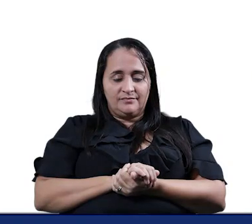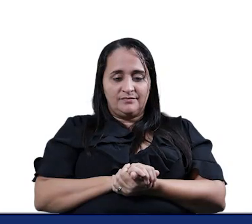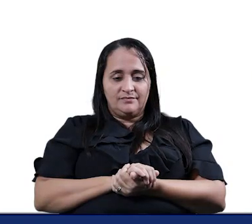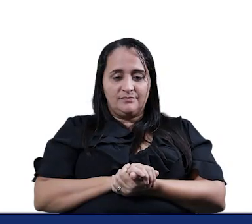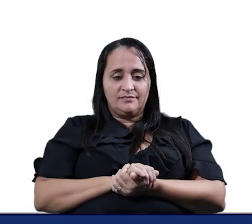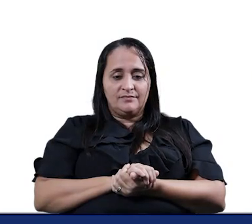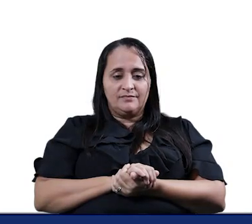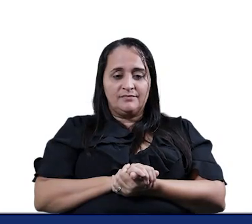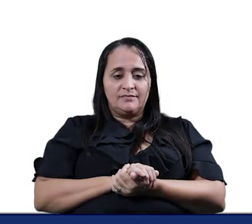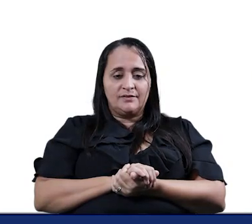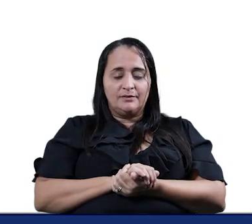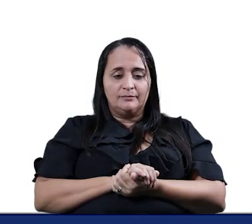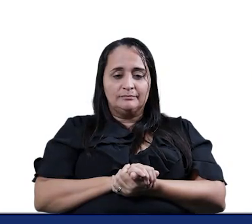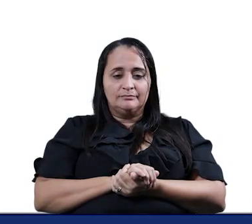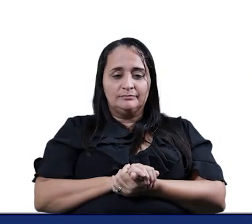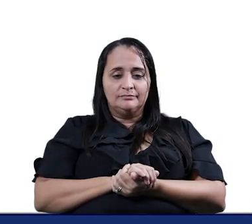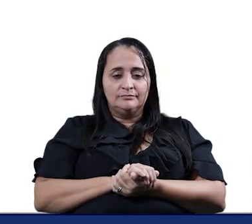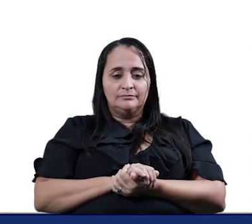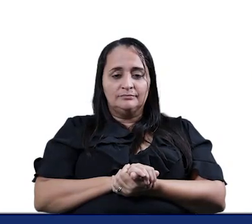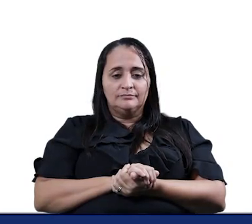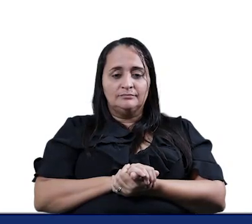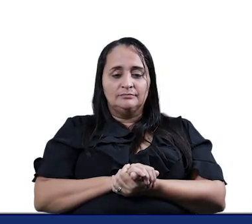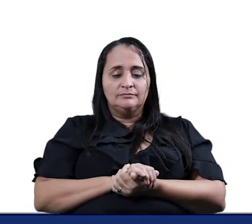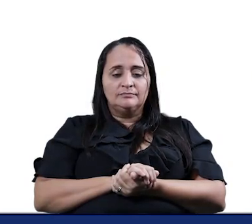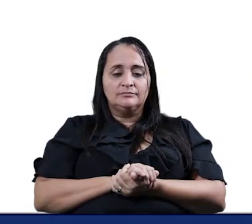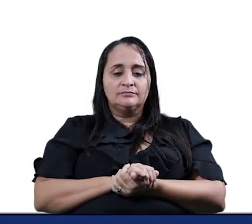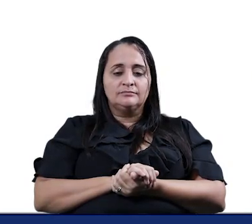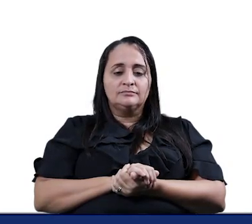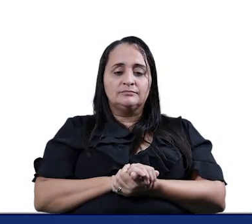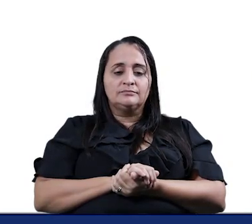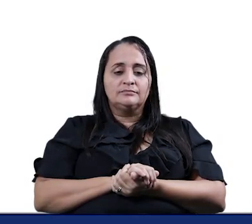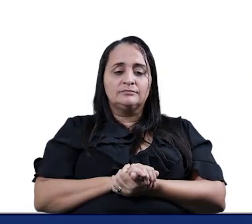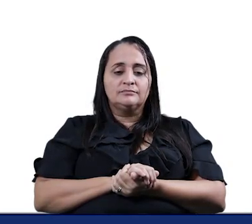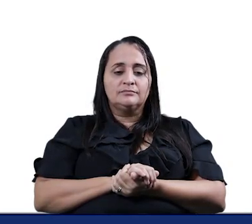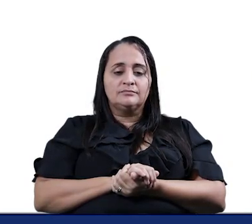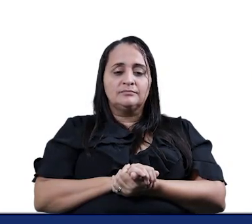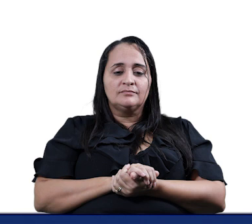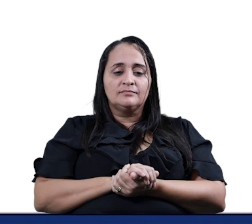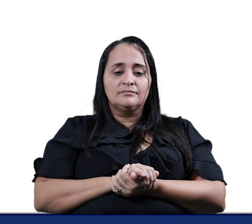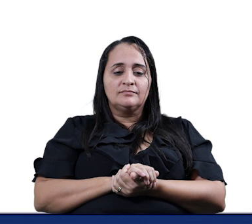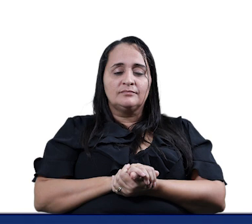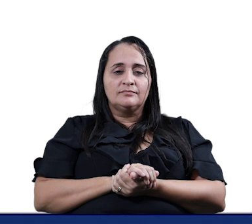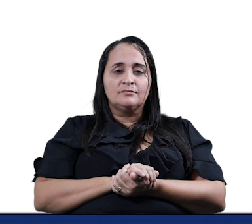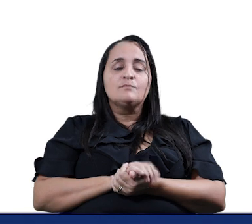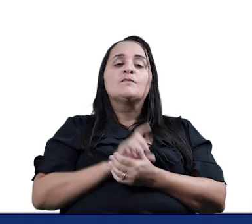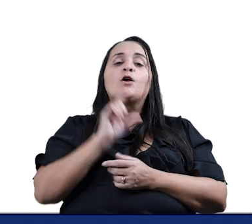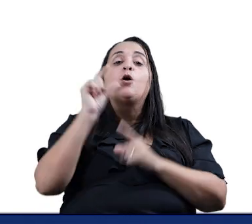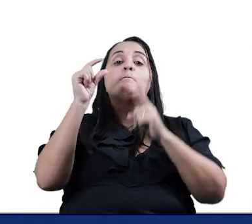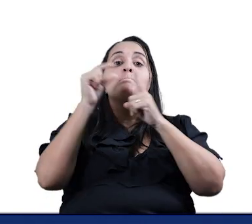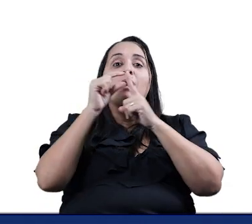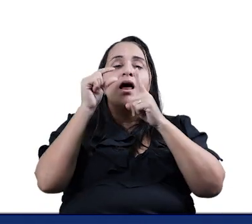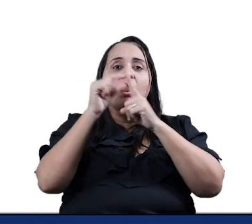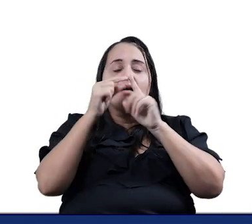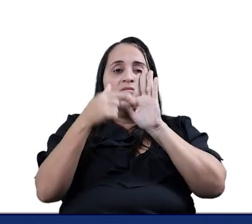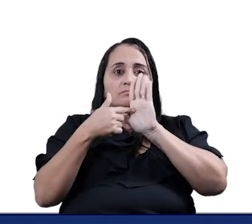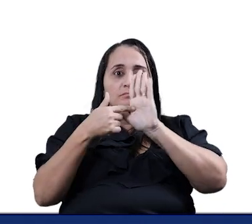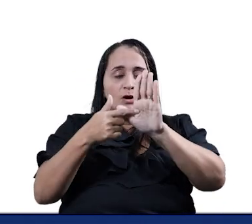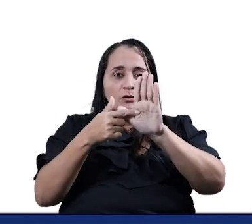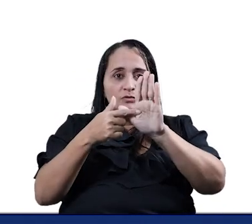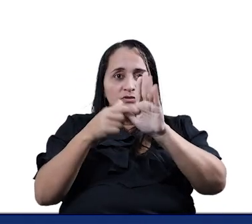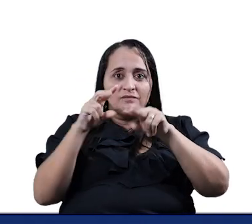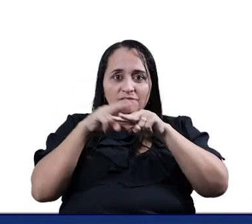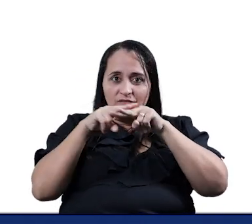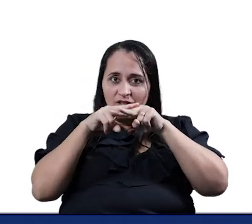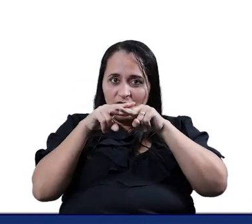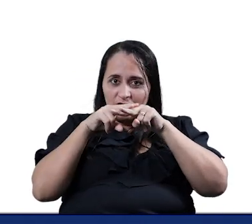Vamos para o outro A barata diz que tem Um anel de formatura